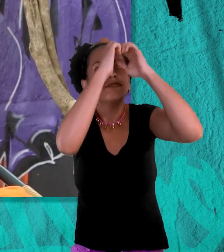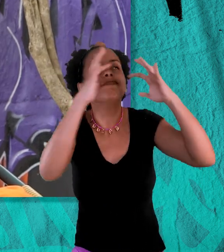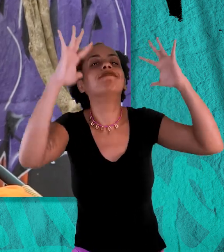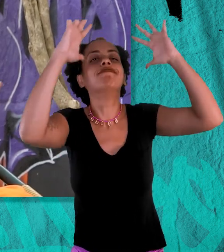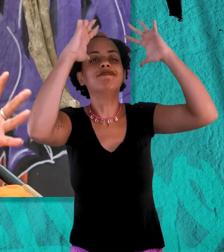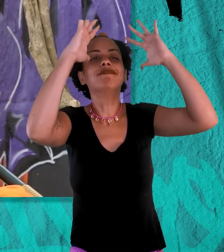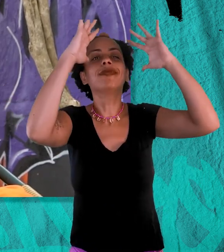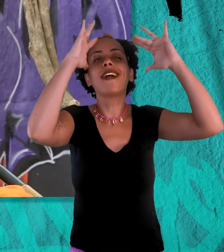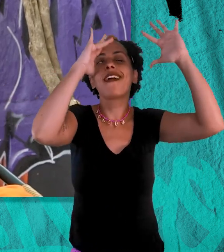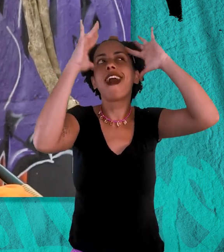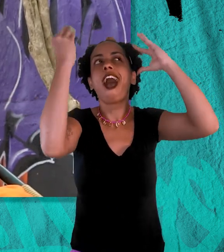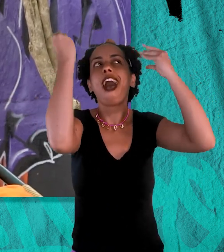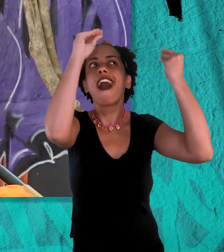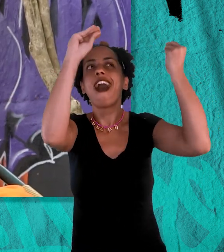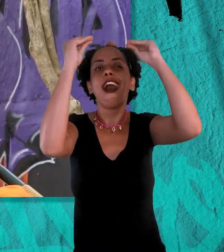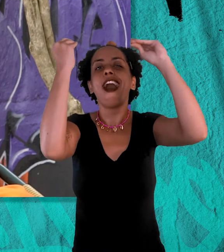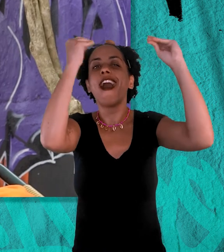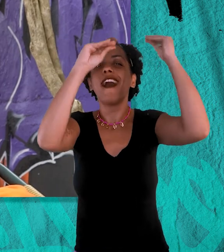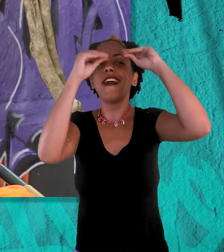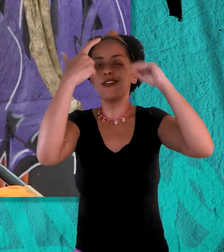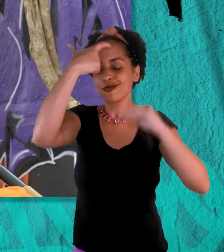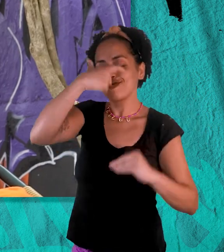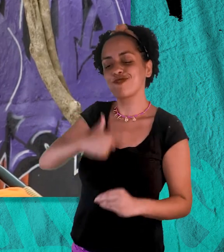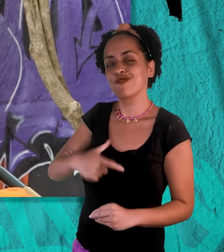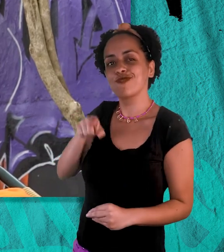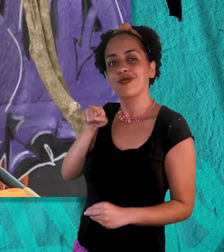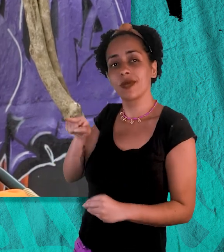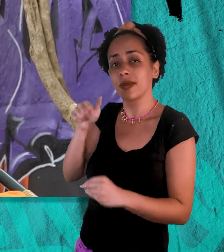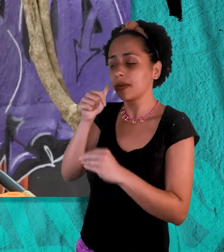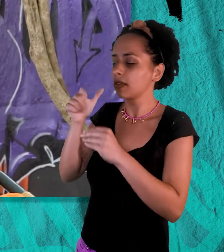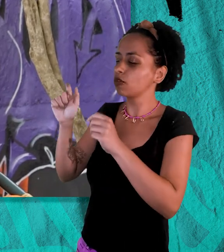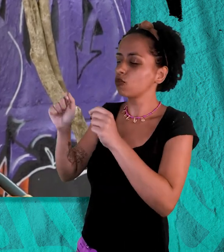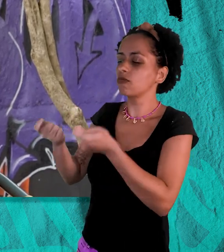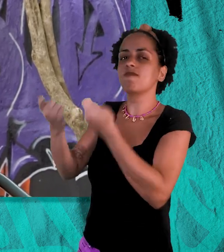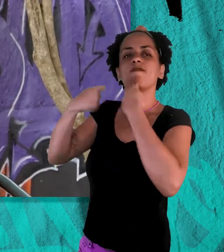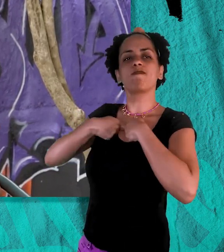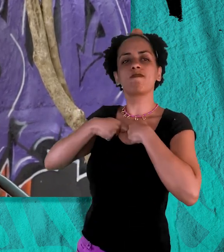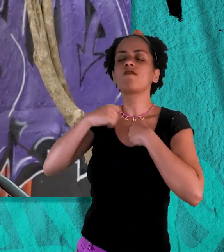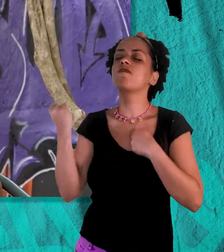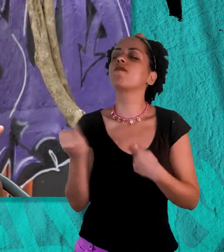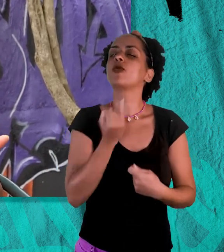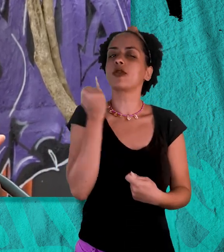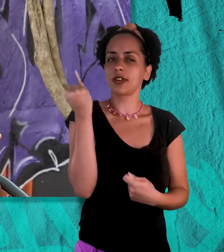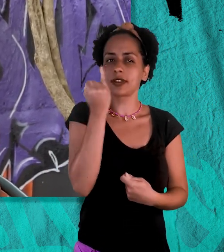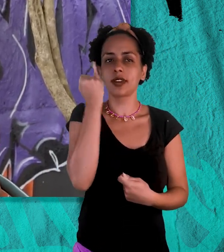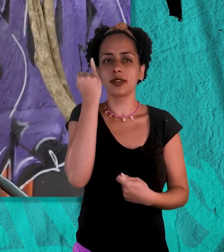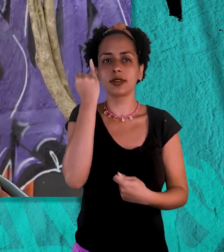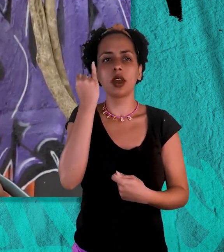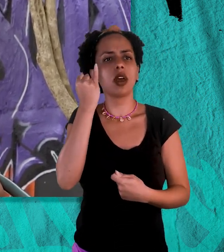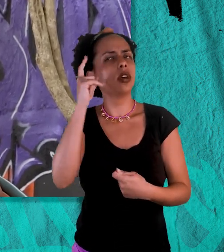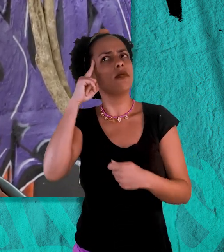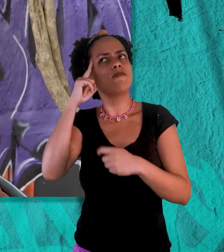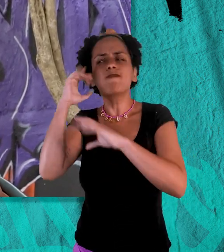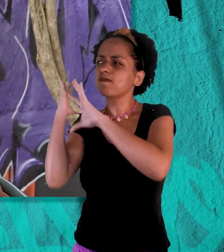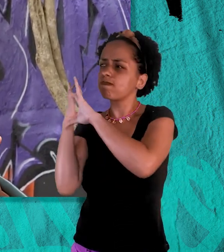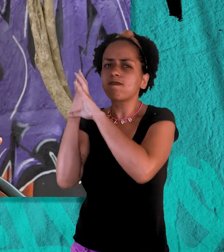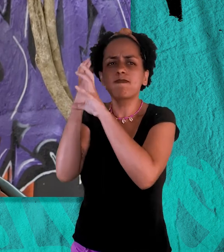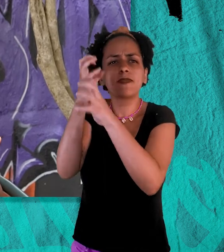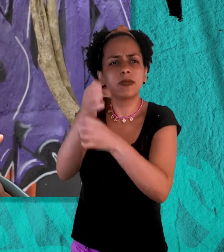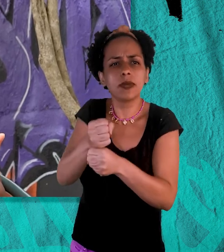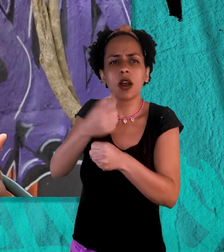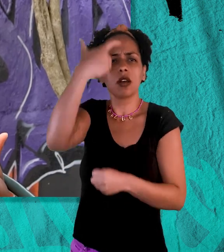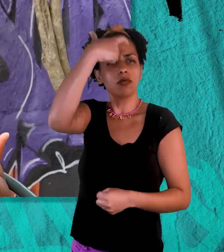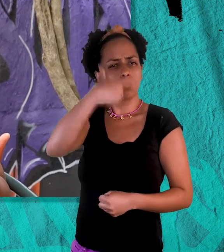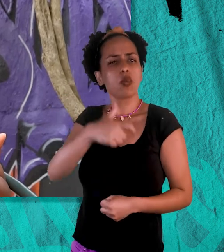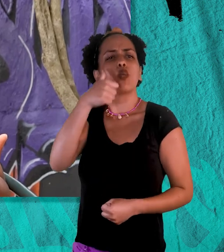meu consciente, acho que eu já trabalhava em um lugar que fosse possível. E isso que me deu foi a literatura. E isso foi extremamente importante depois da minha